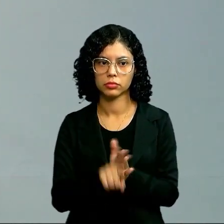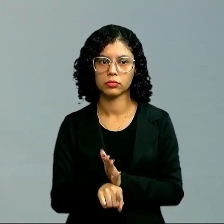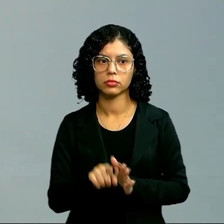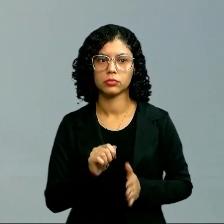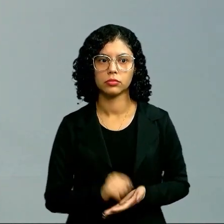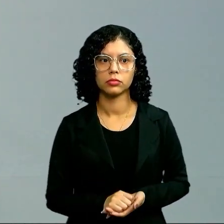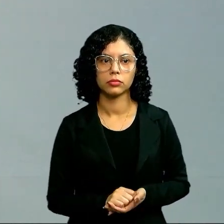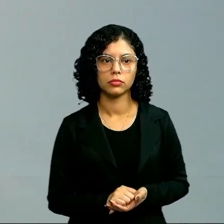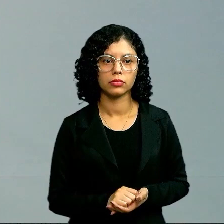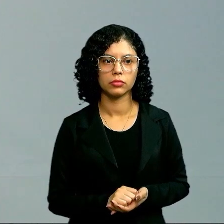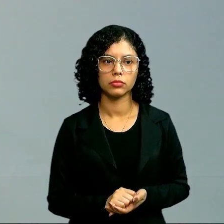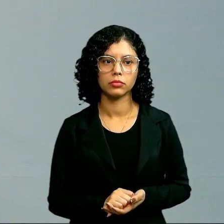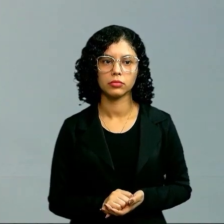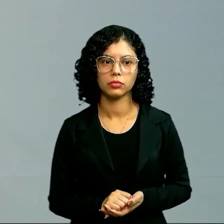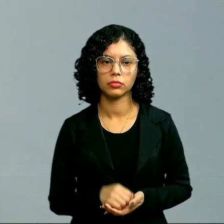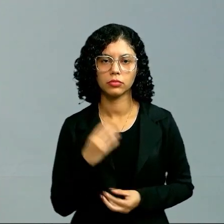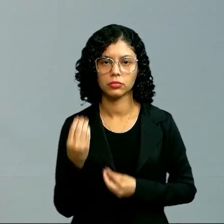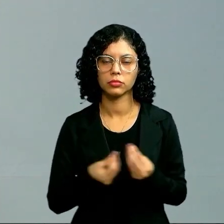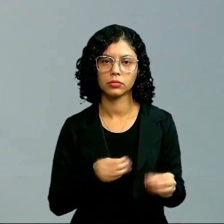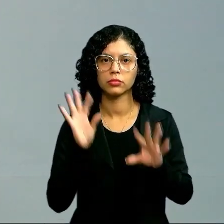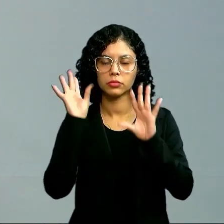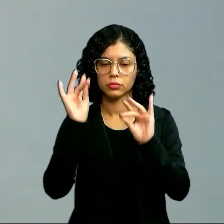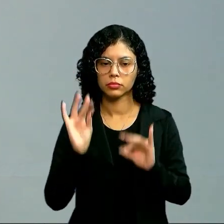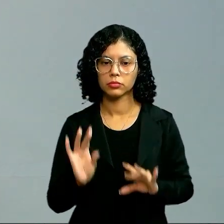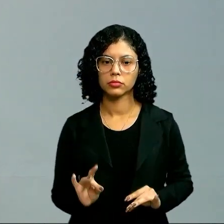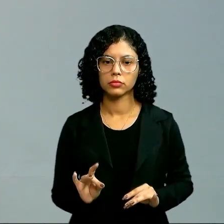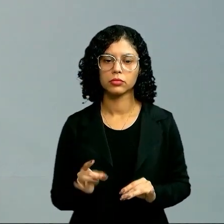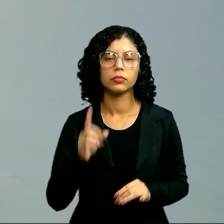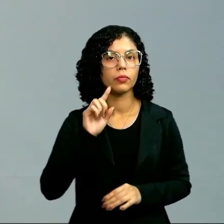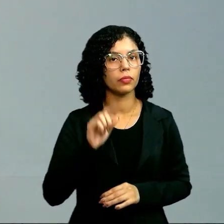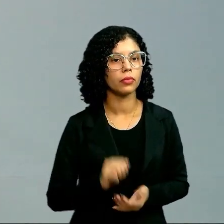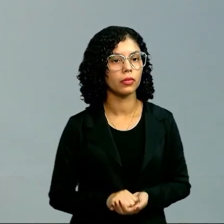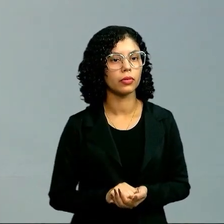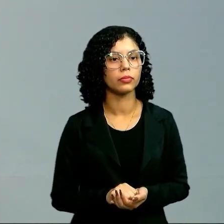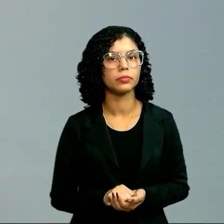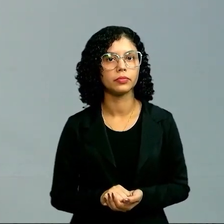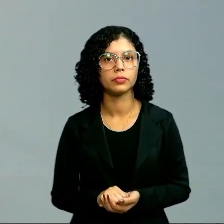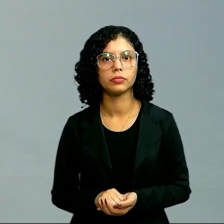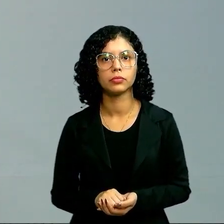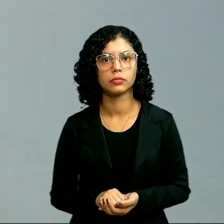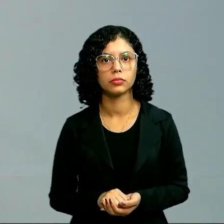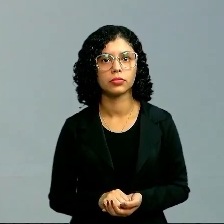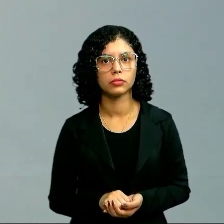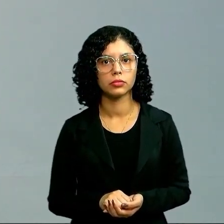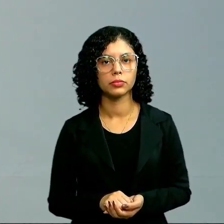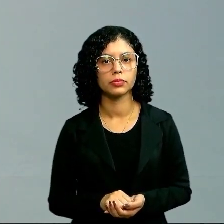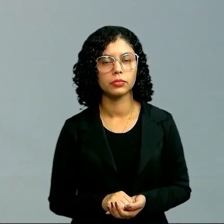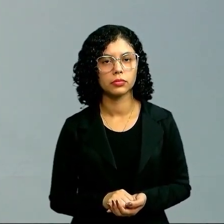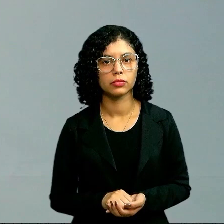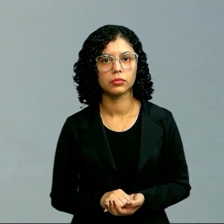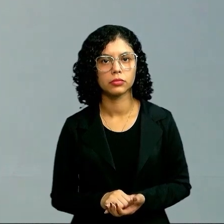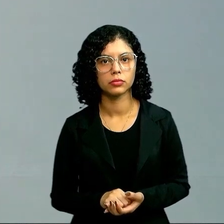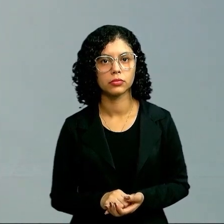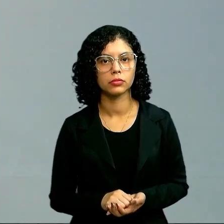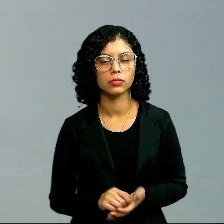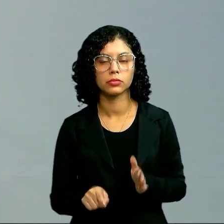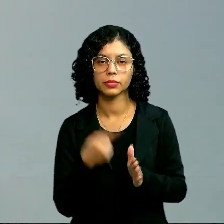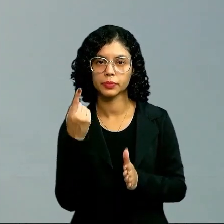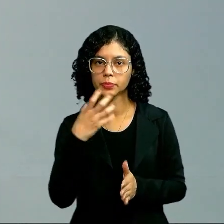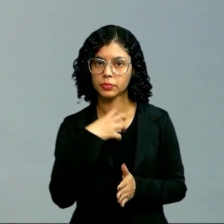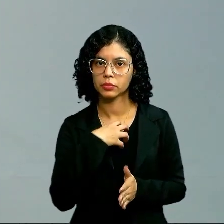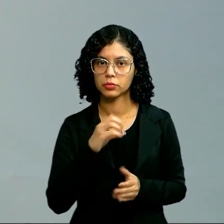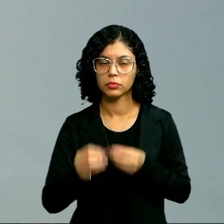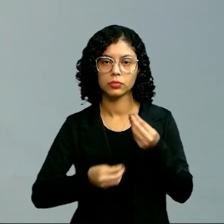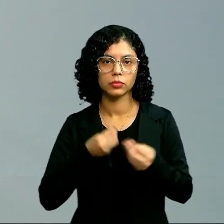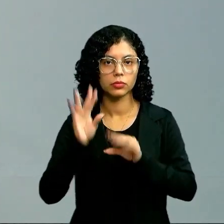e como veio destacado na viga, tá? Que é o primeiro momento, e